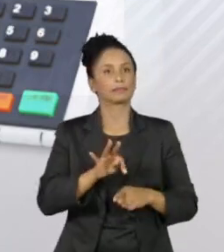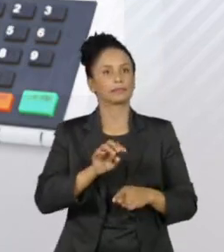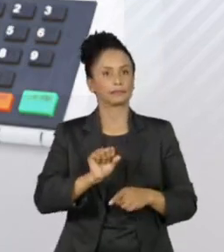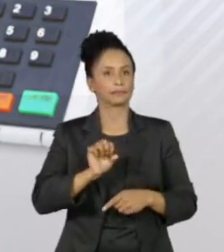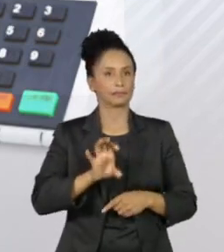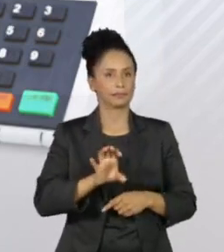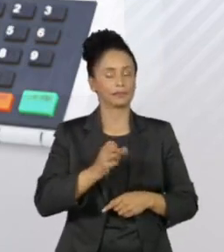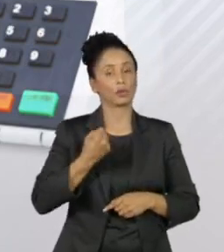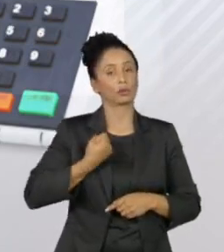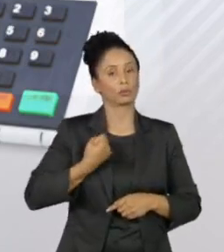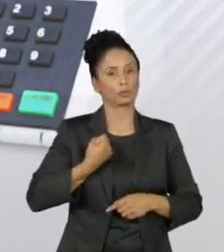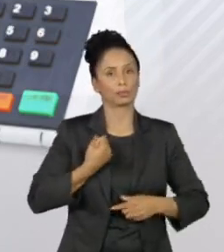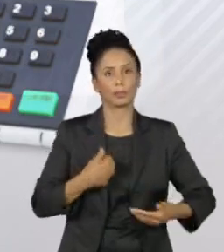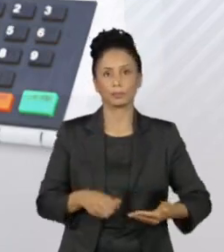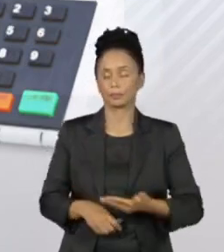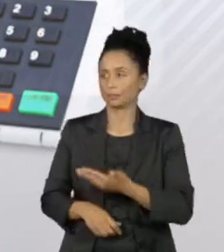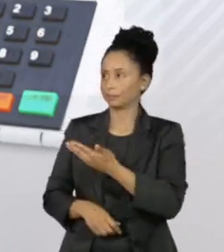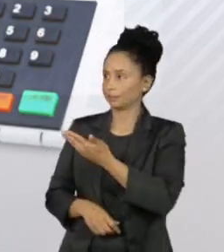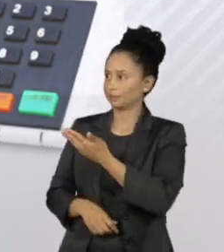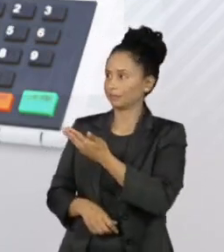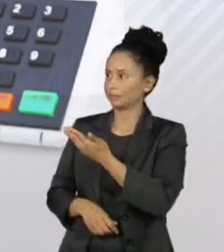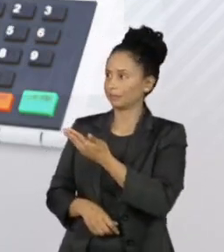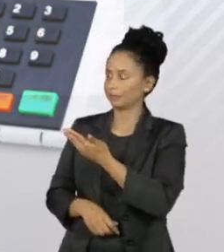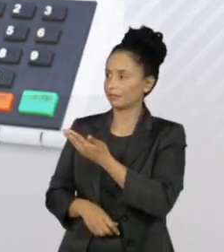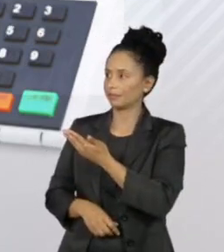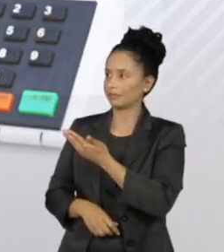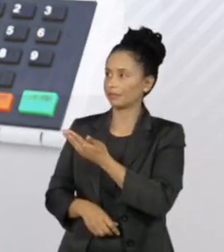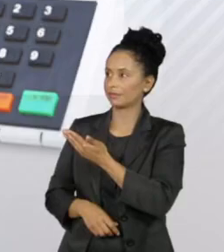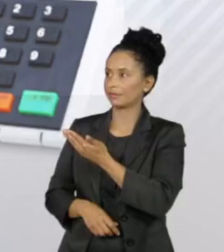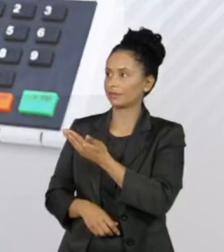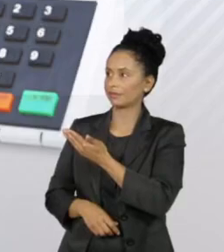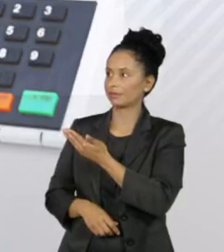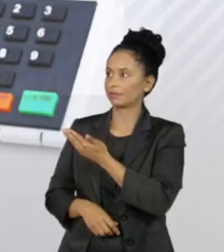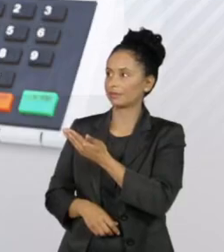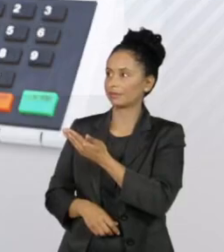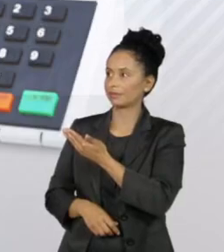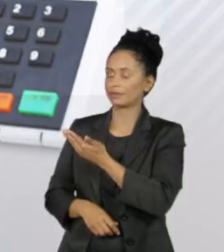Eleitoral sob o protocolo BR01298-2022.